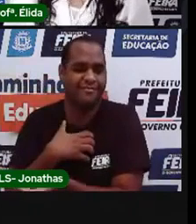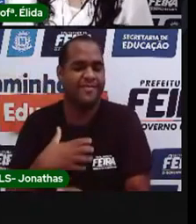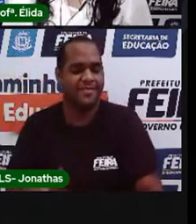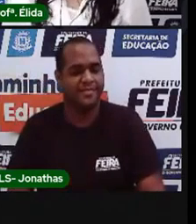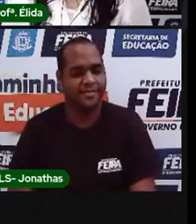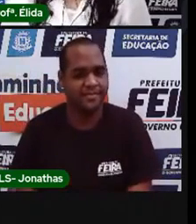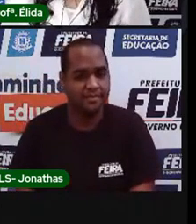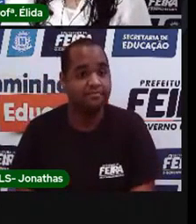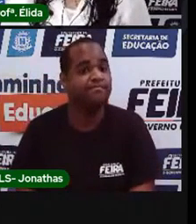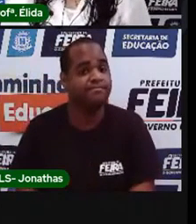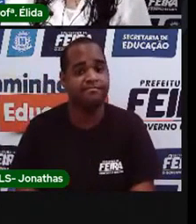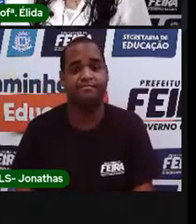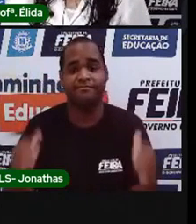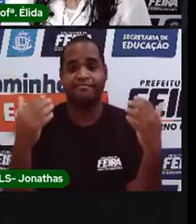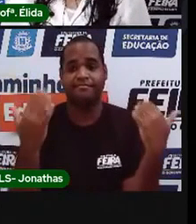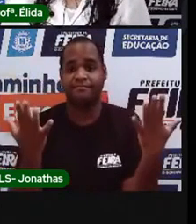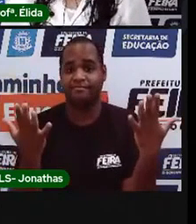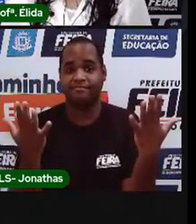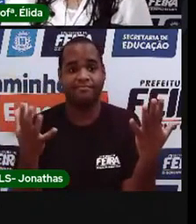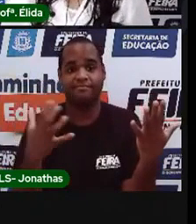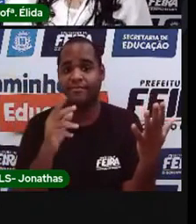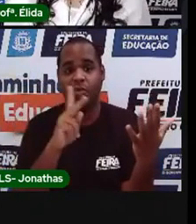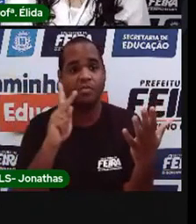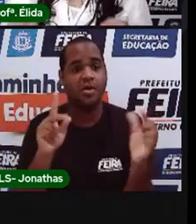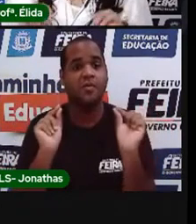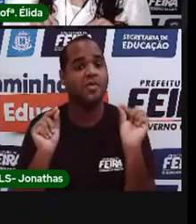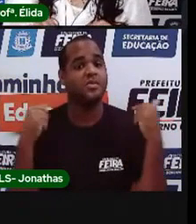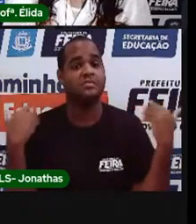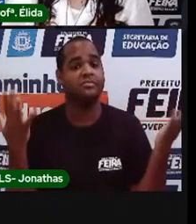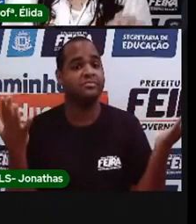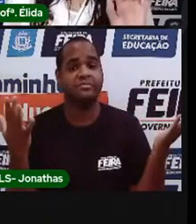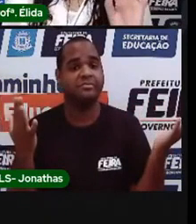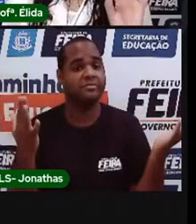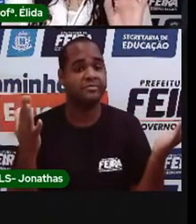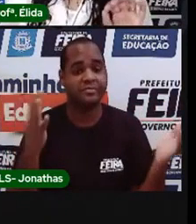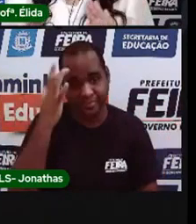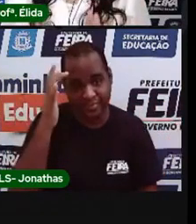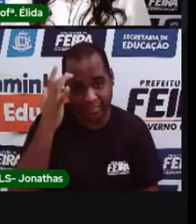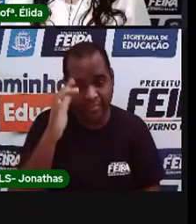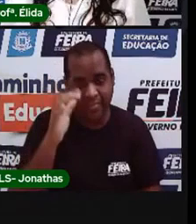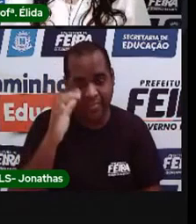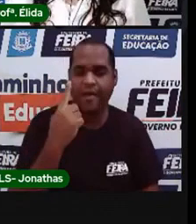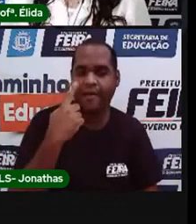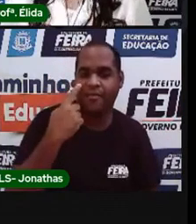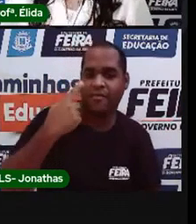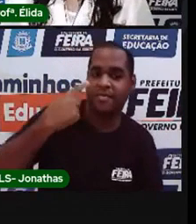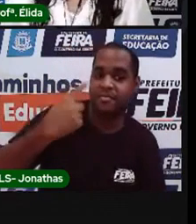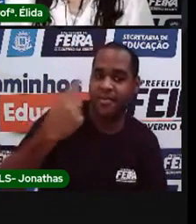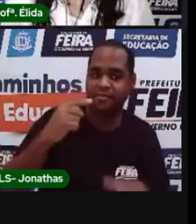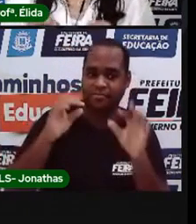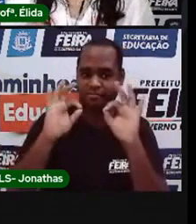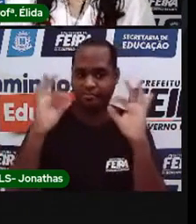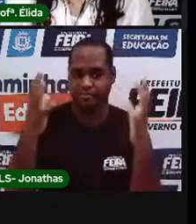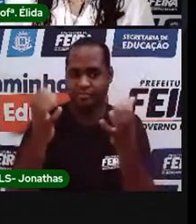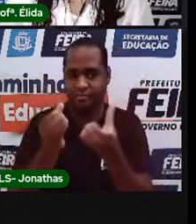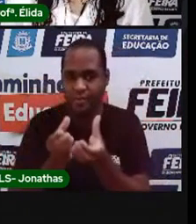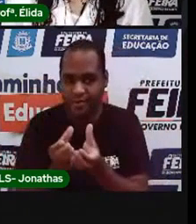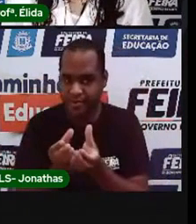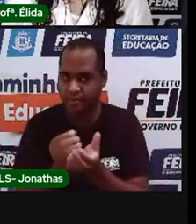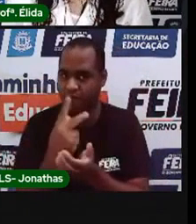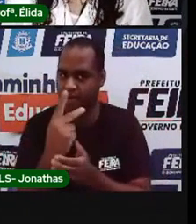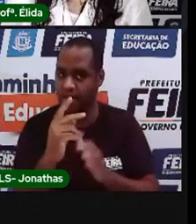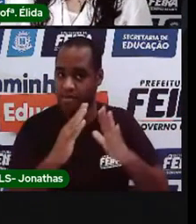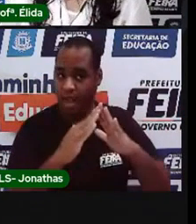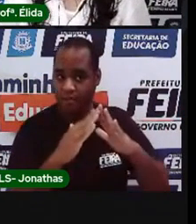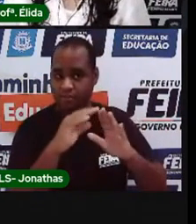O que é que eu vou fazer, Hélida? Primeiro, pegue um potinho que você já tem em